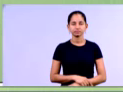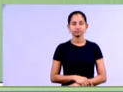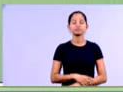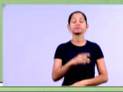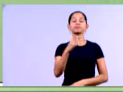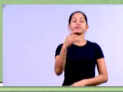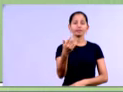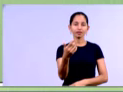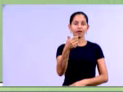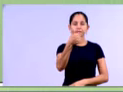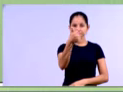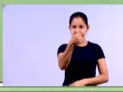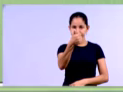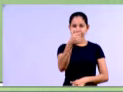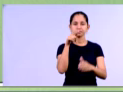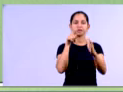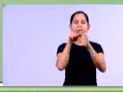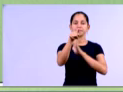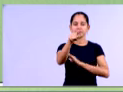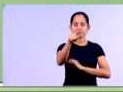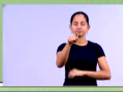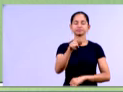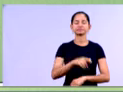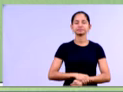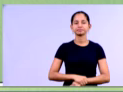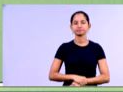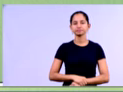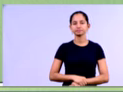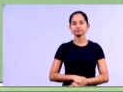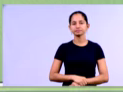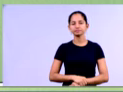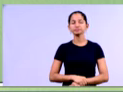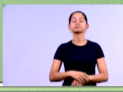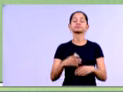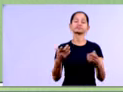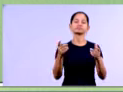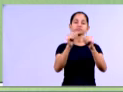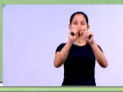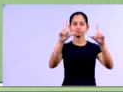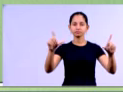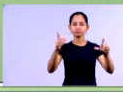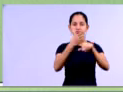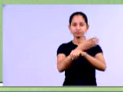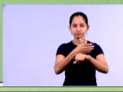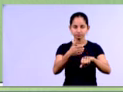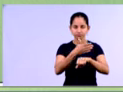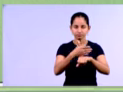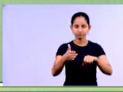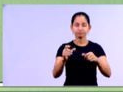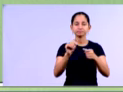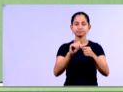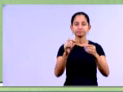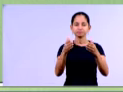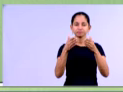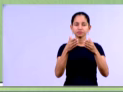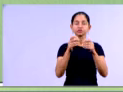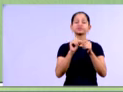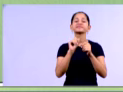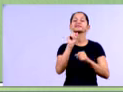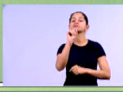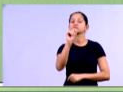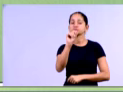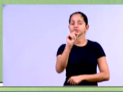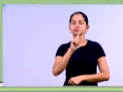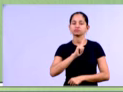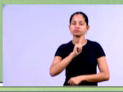A nossa questão 1, aí abordada, né, no exercício de vocês, pediu apenas o seguinte, né,